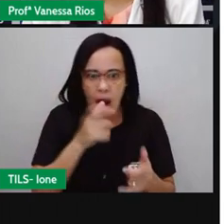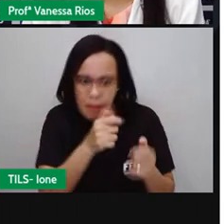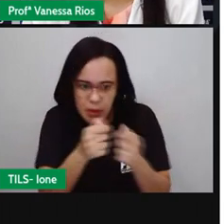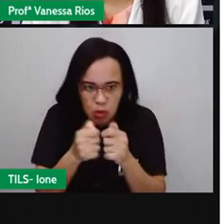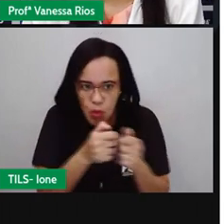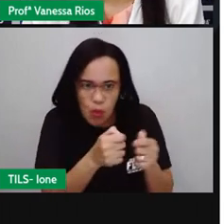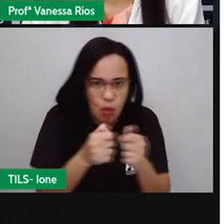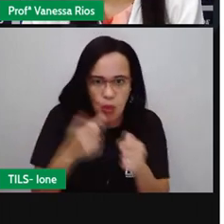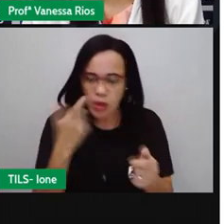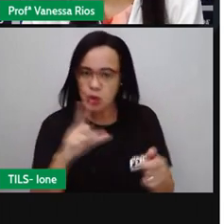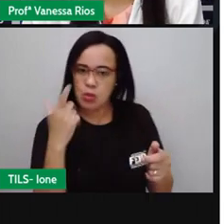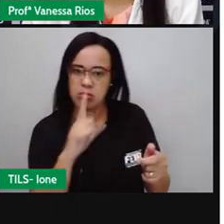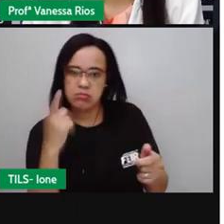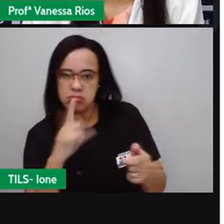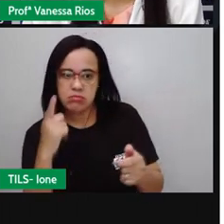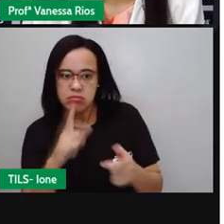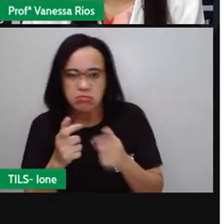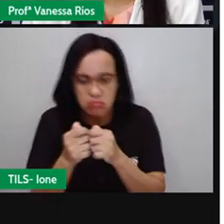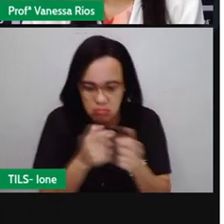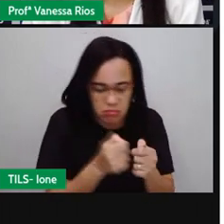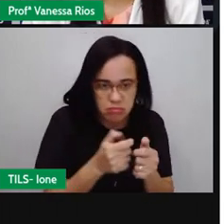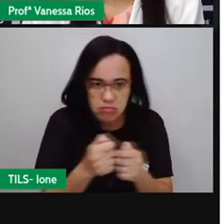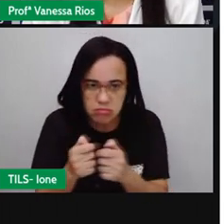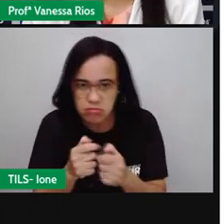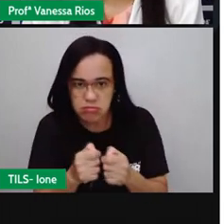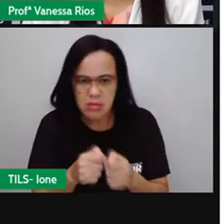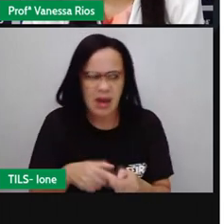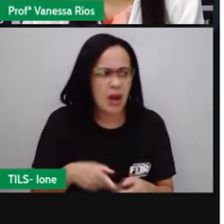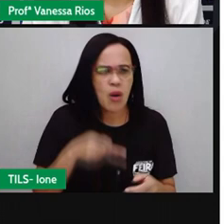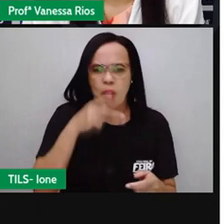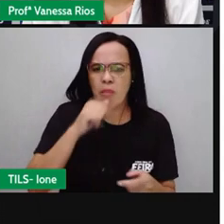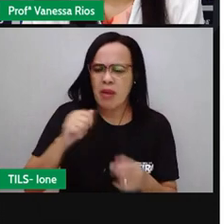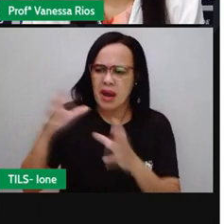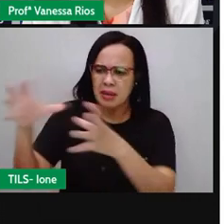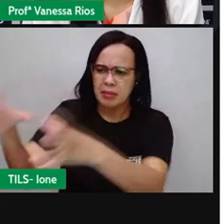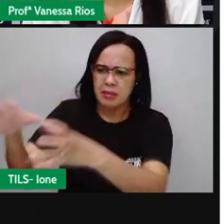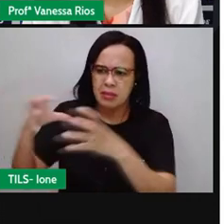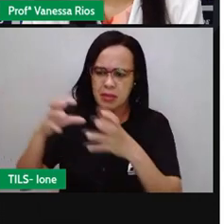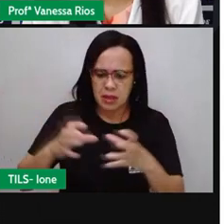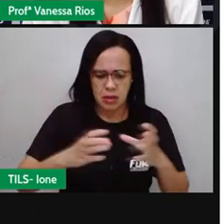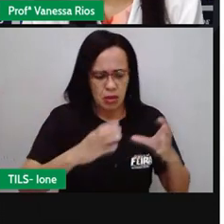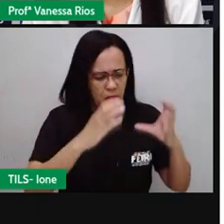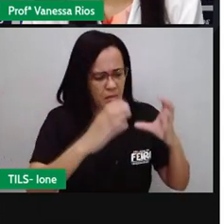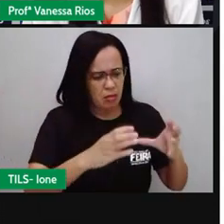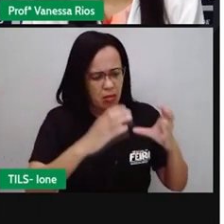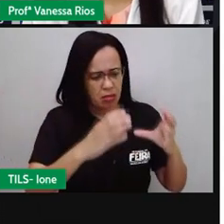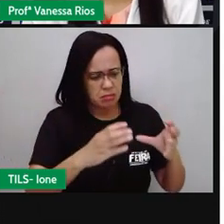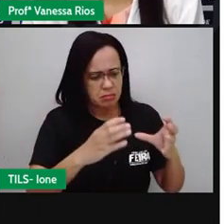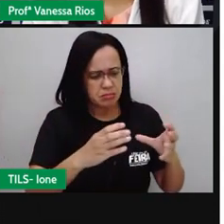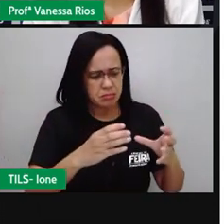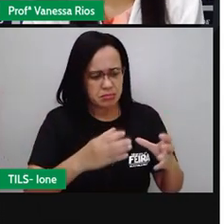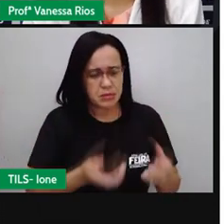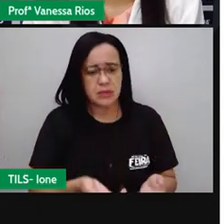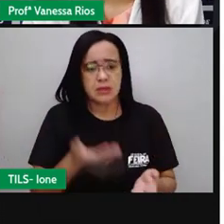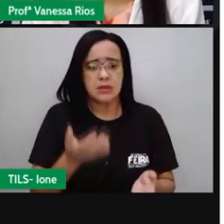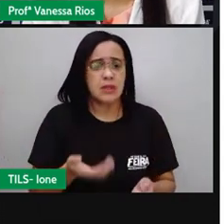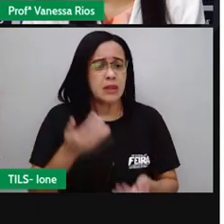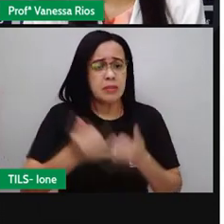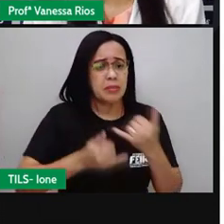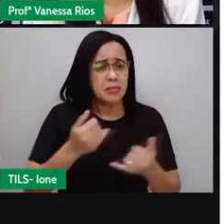ganhando da máquina. O pai pegou a bola nova e ensaiou algumas embaixadas.